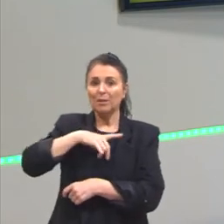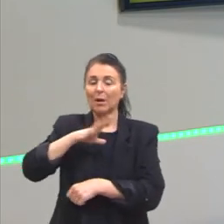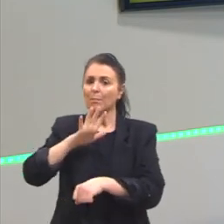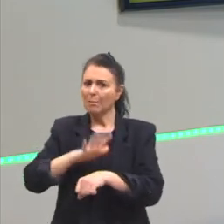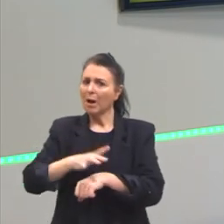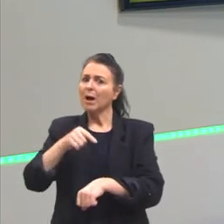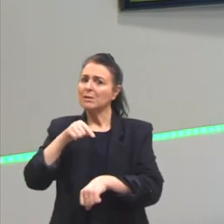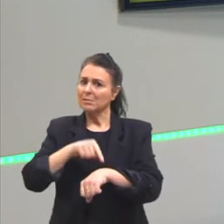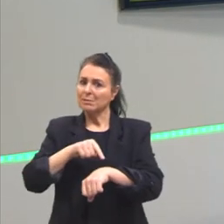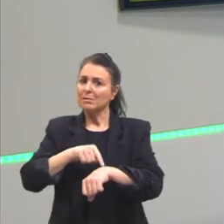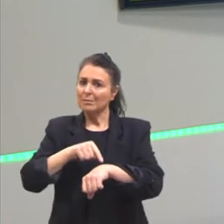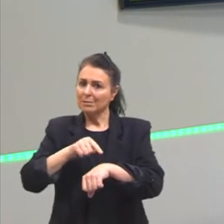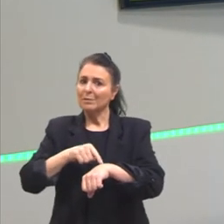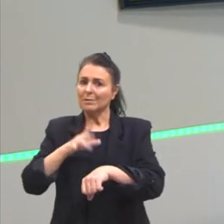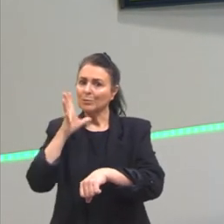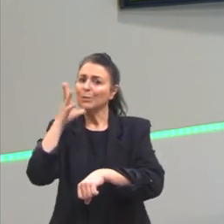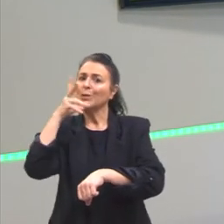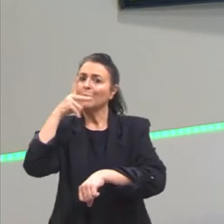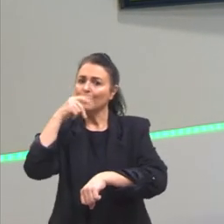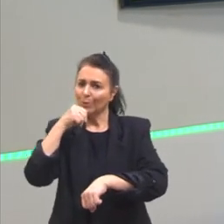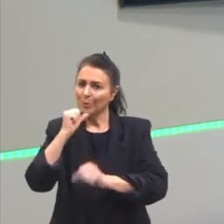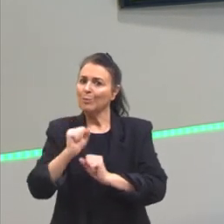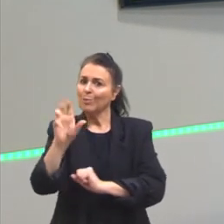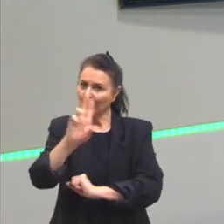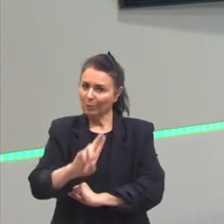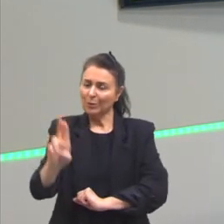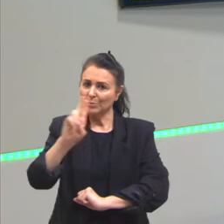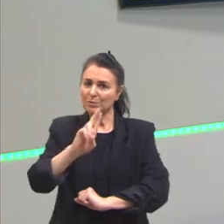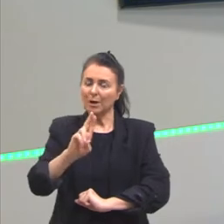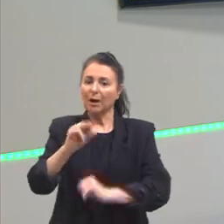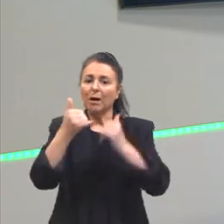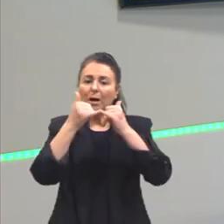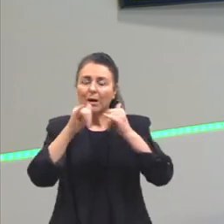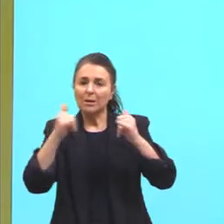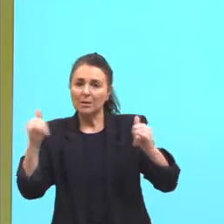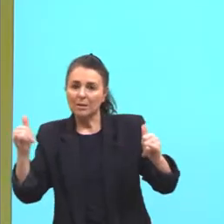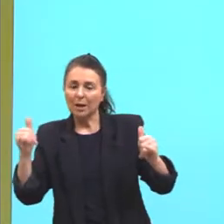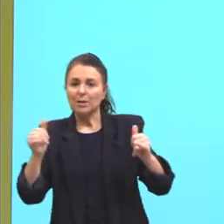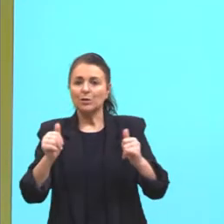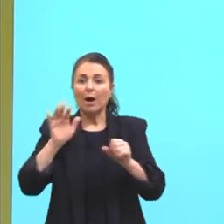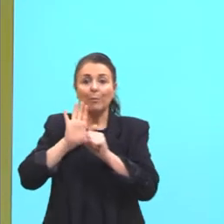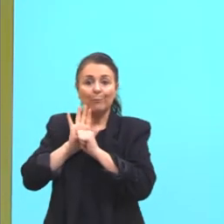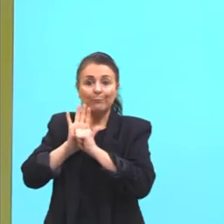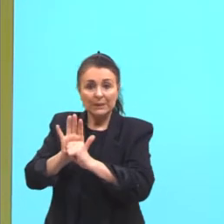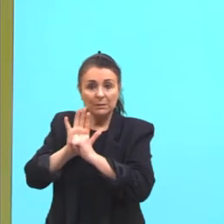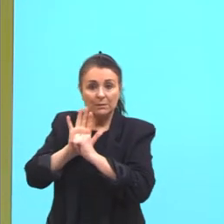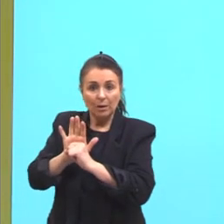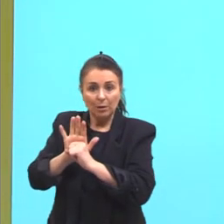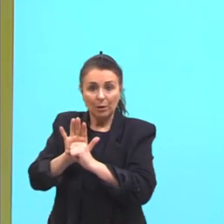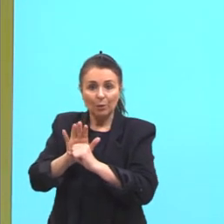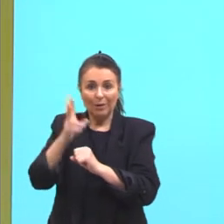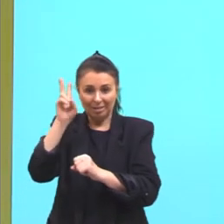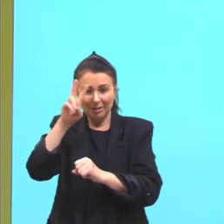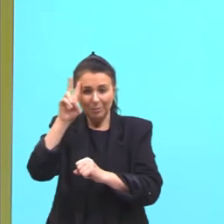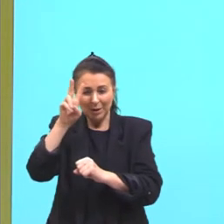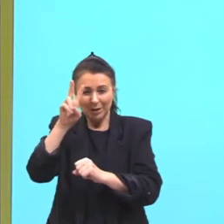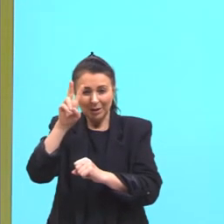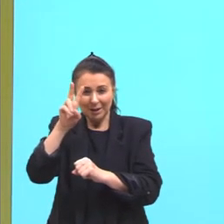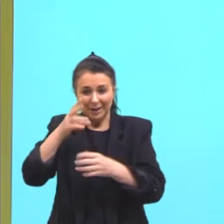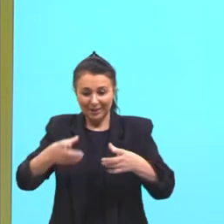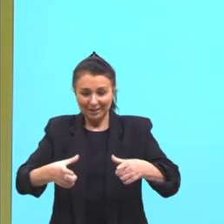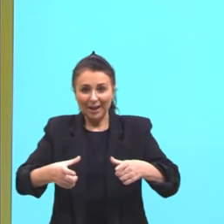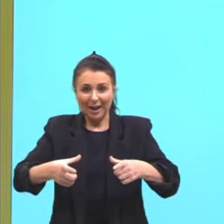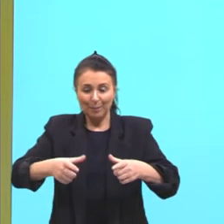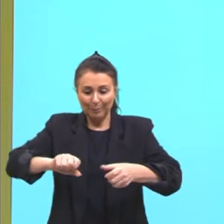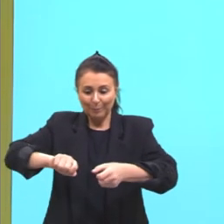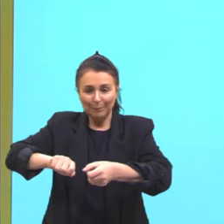uma qualidade melhor também do produto. A eletricidade, a pressão, e aí entra a nossa panela